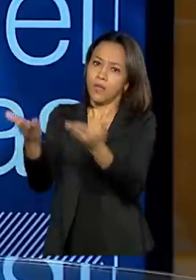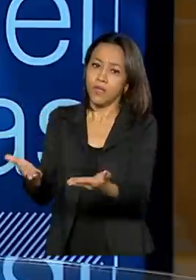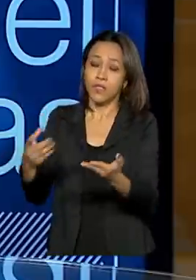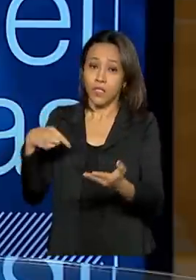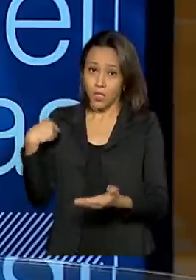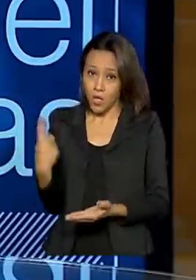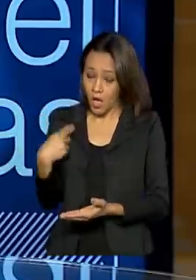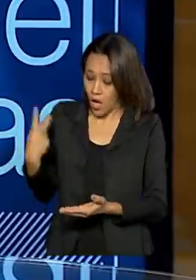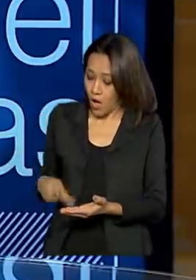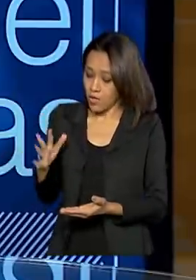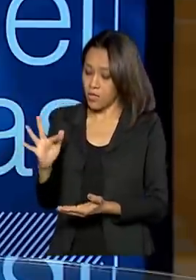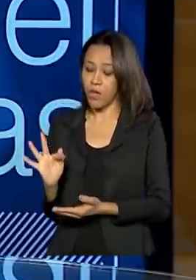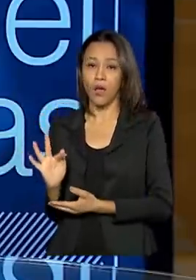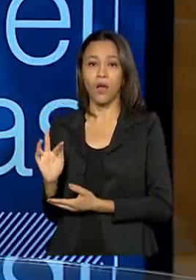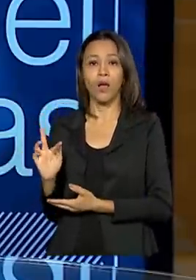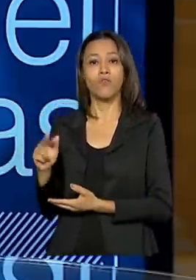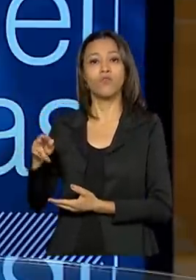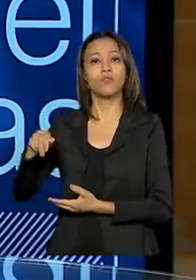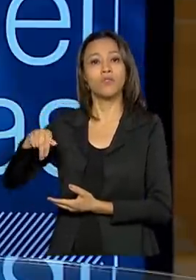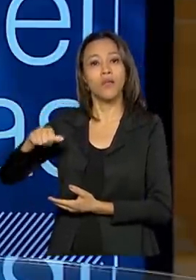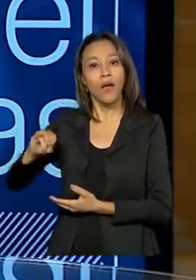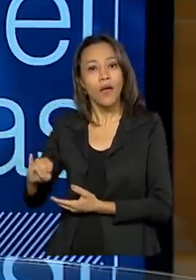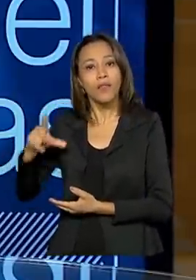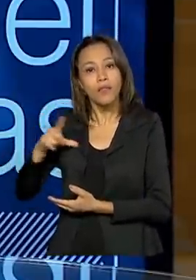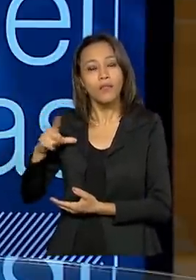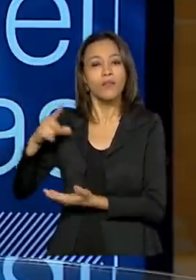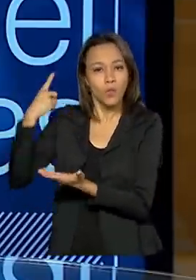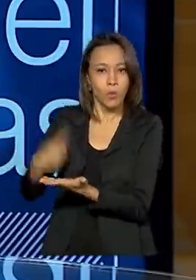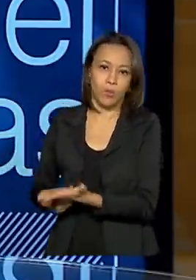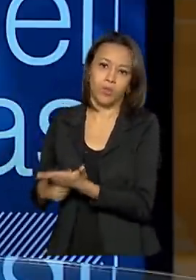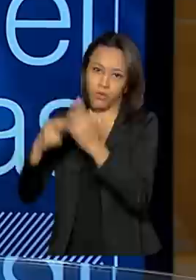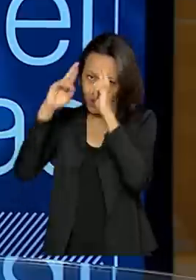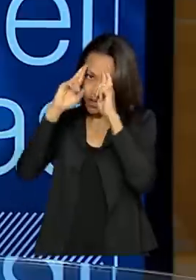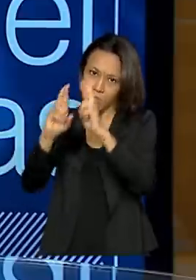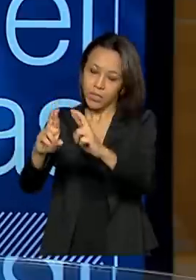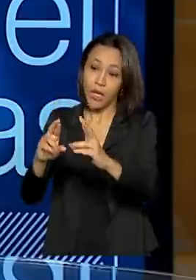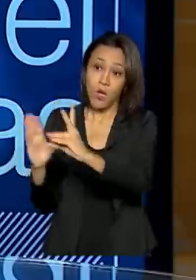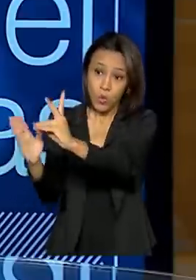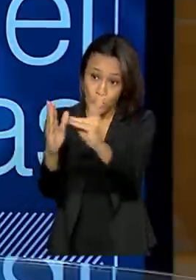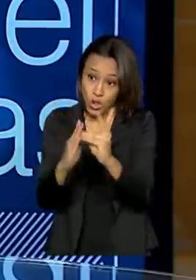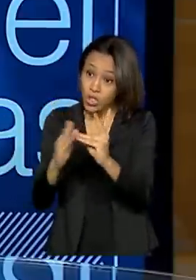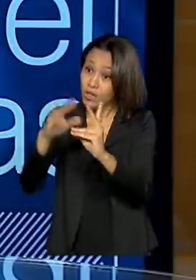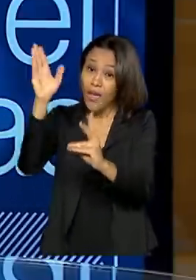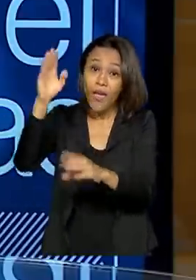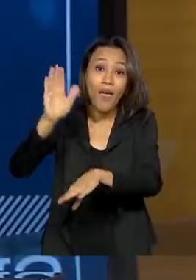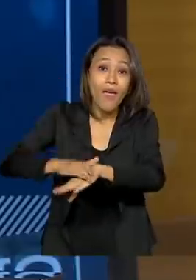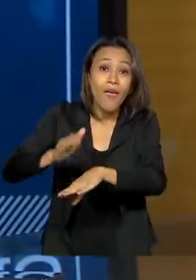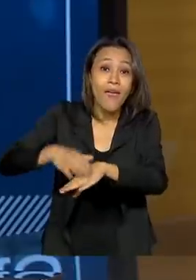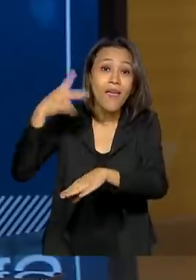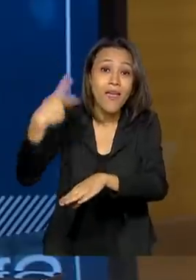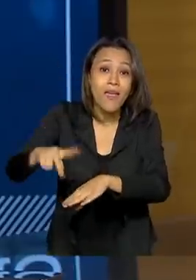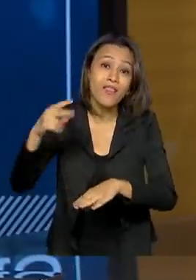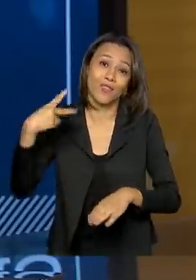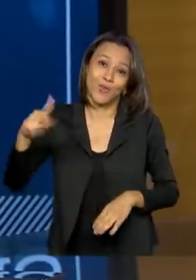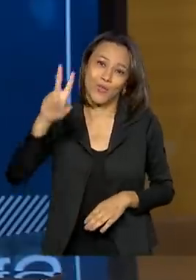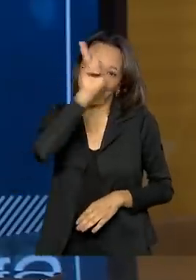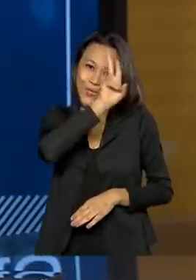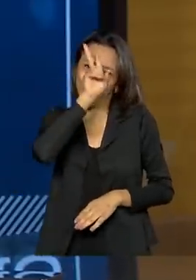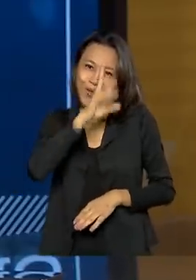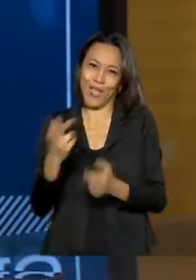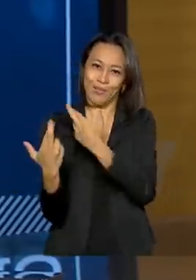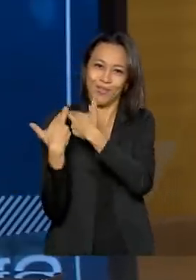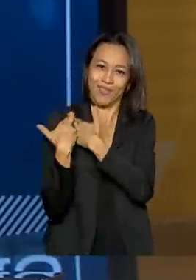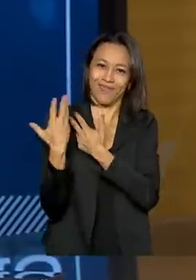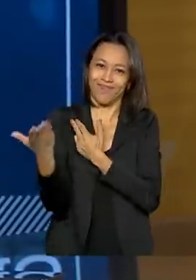compromisso com os indígenas e trazê-los para dentro do processo. O indígena tem que ser o protagonista da própria história. Presidente, muito